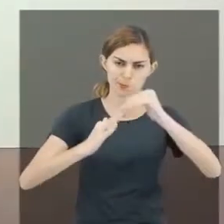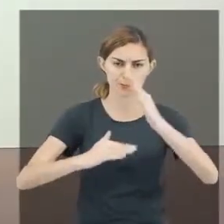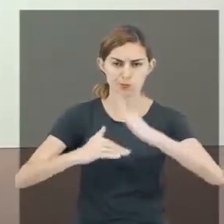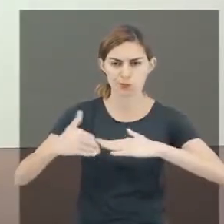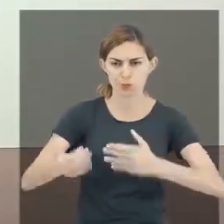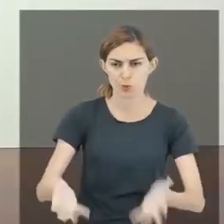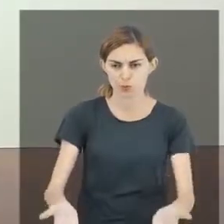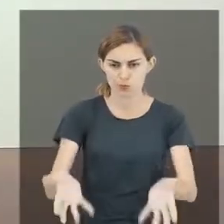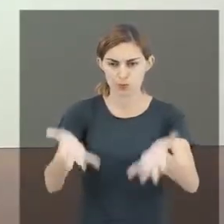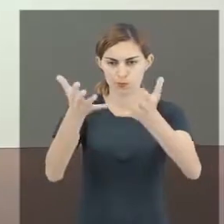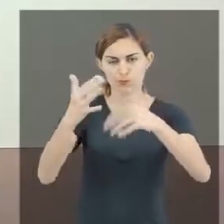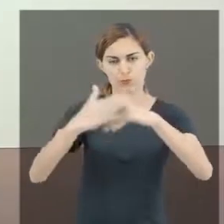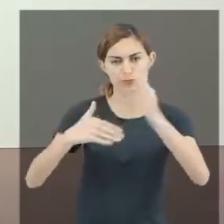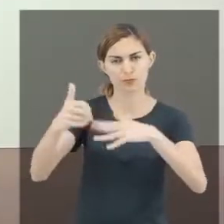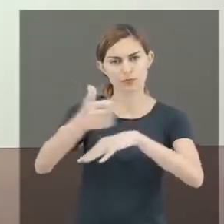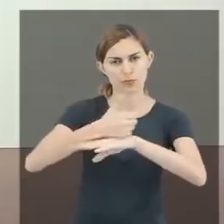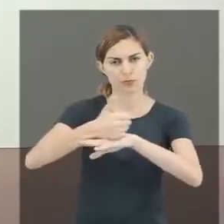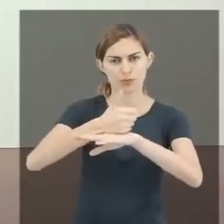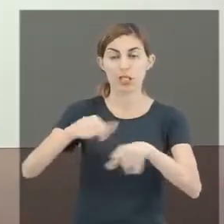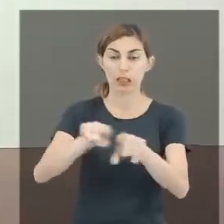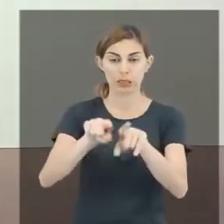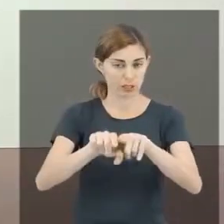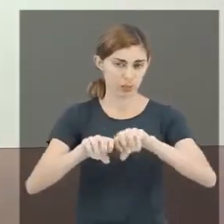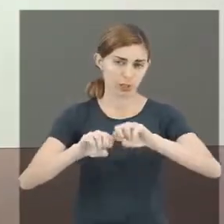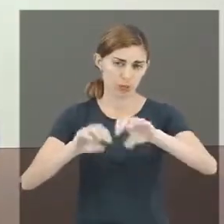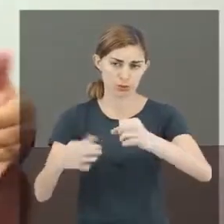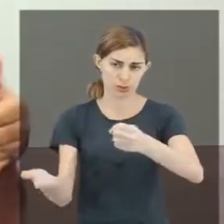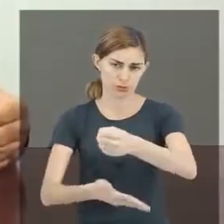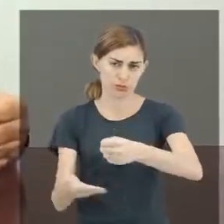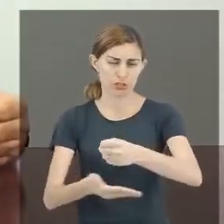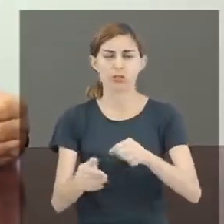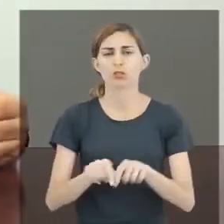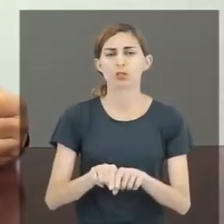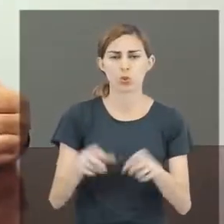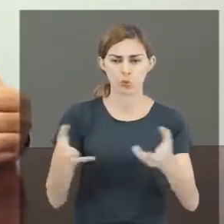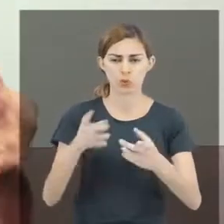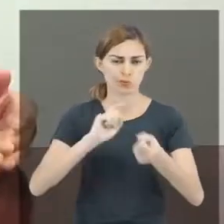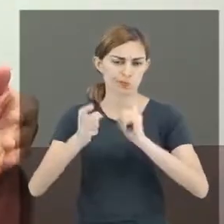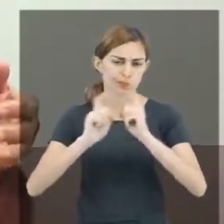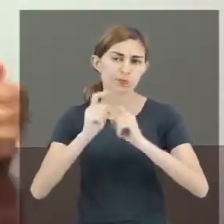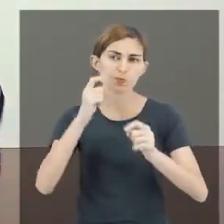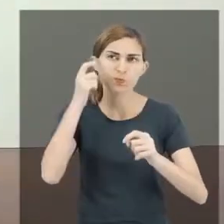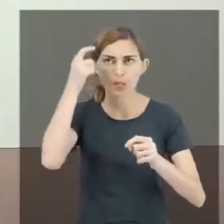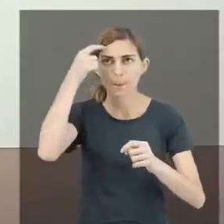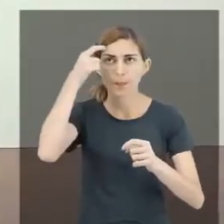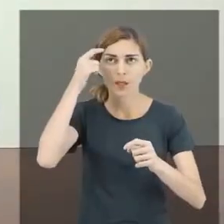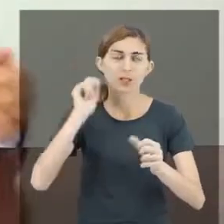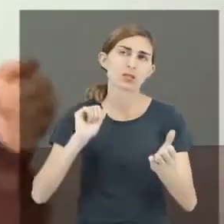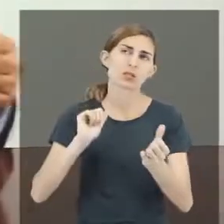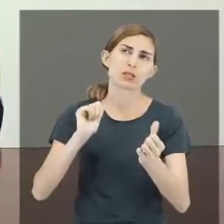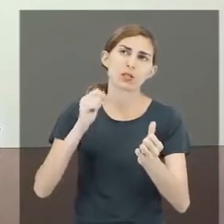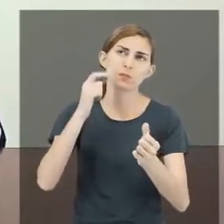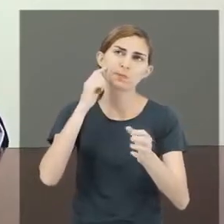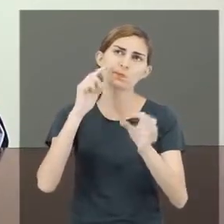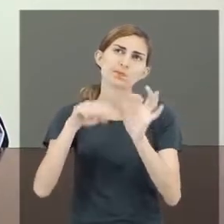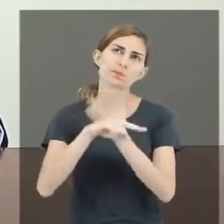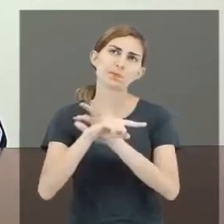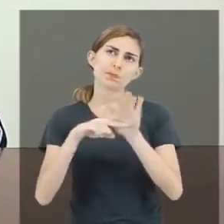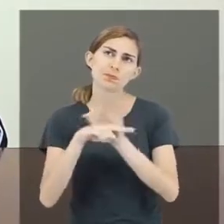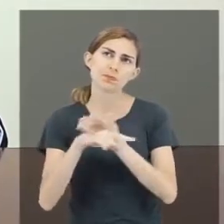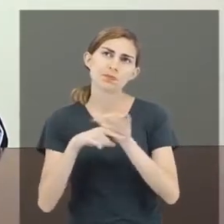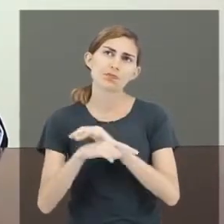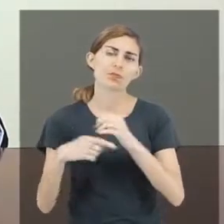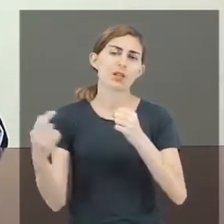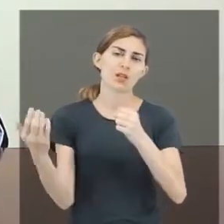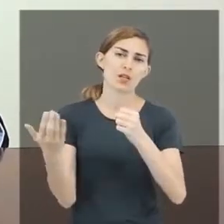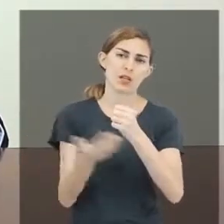mas também a educação básica. Porque é importante que se diga. Hoje se discute muito se rever a